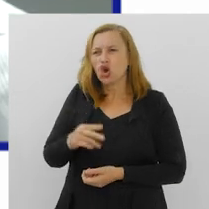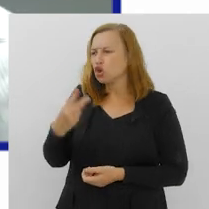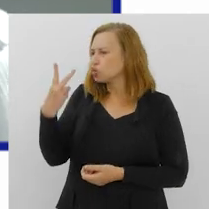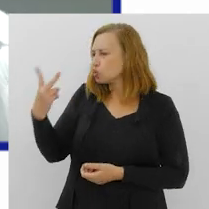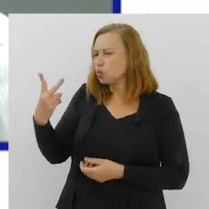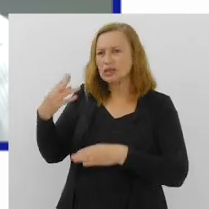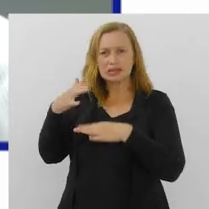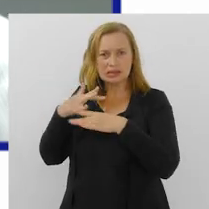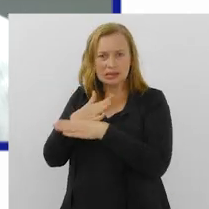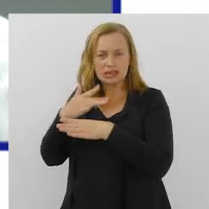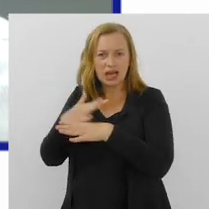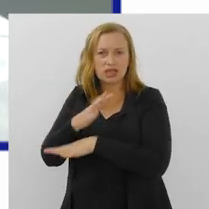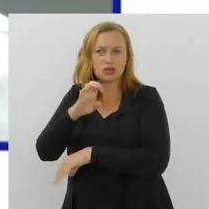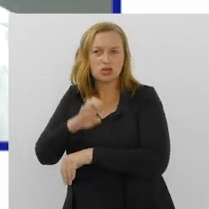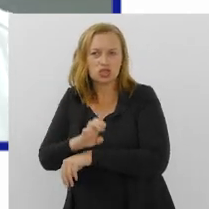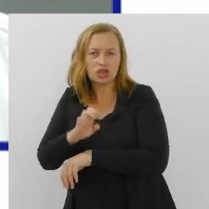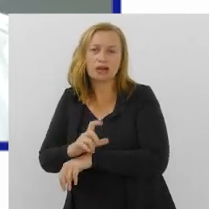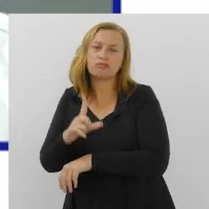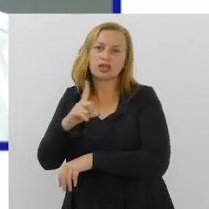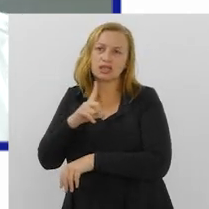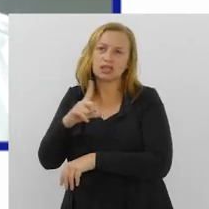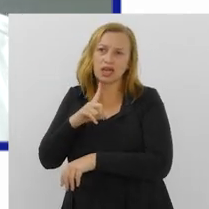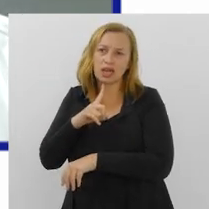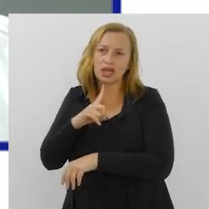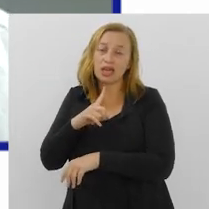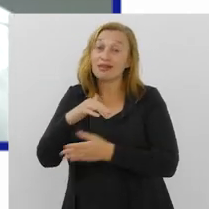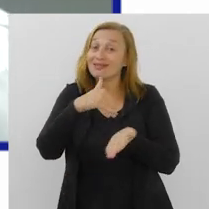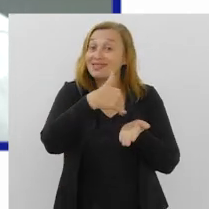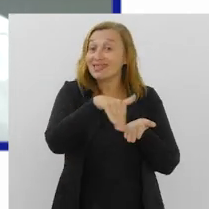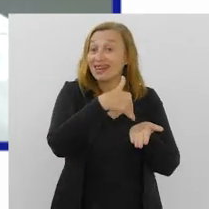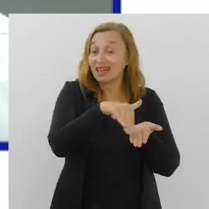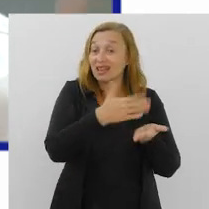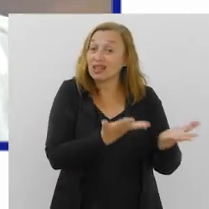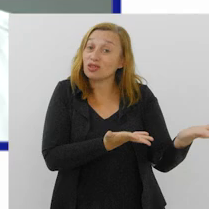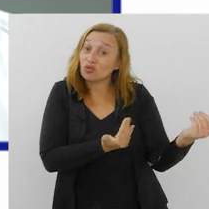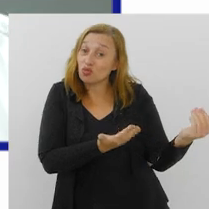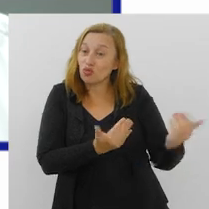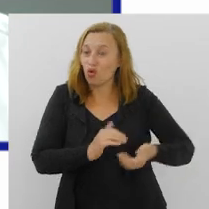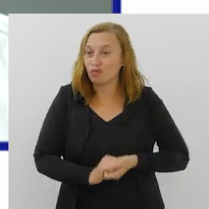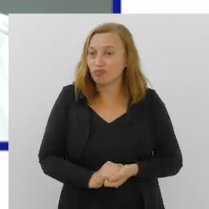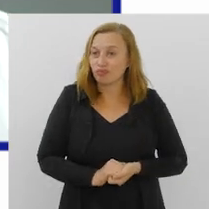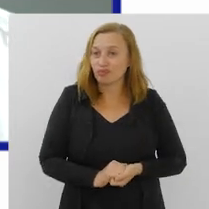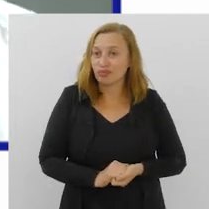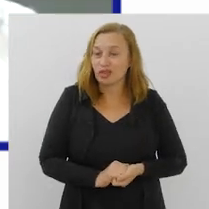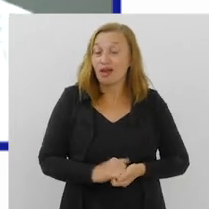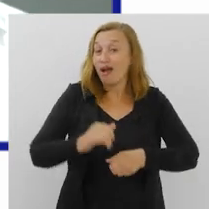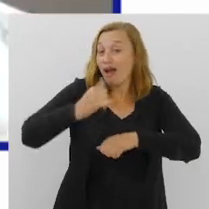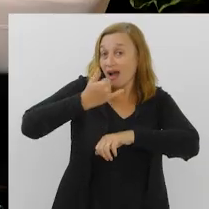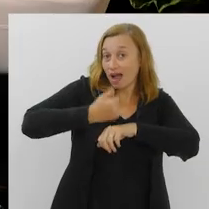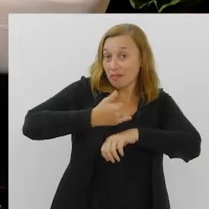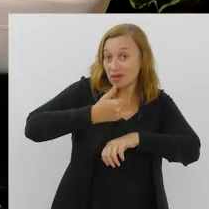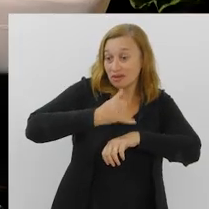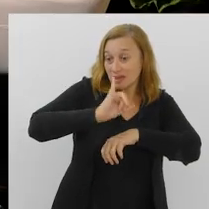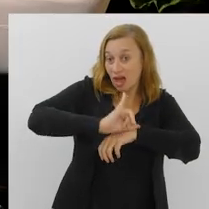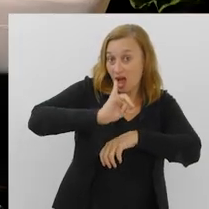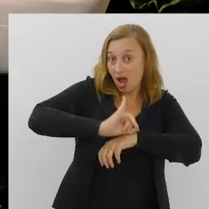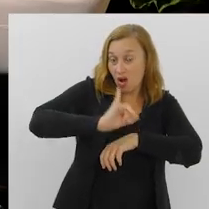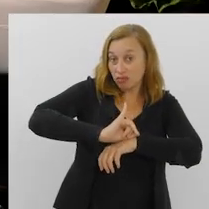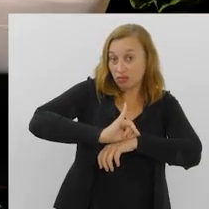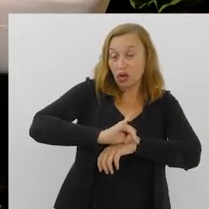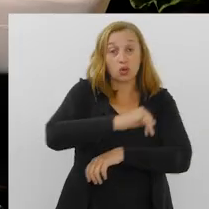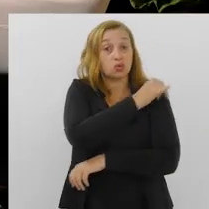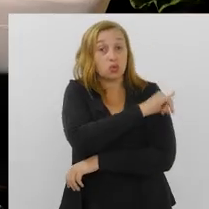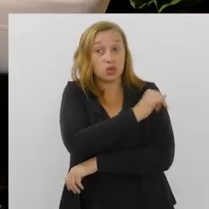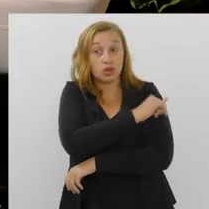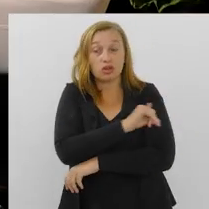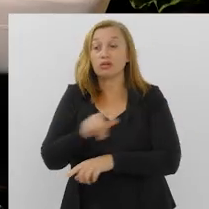E só duas cidades do Estado é que têm a Secretaria para a Juventude, que é a capital, Rio de Janeiro, e a